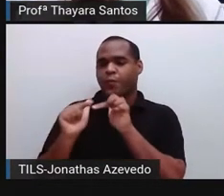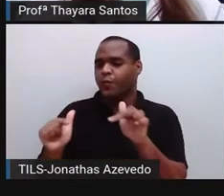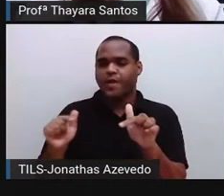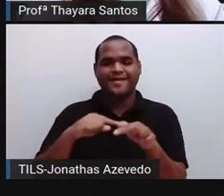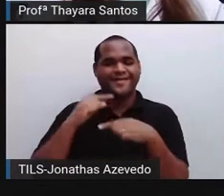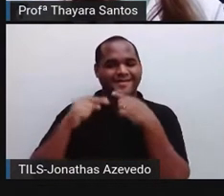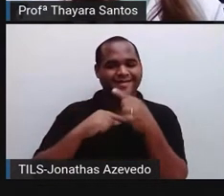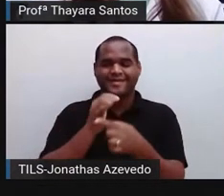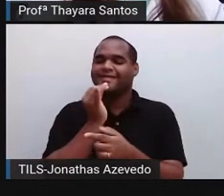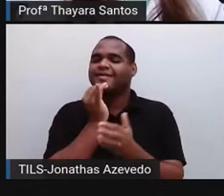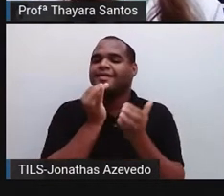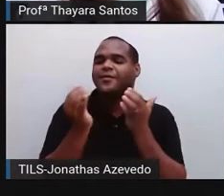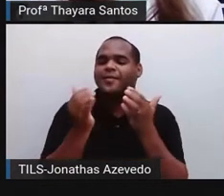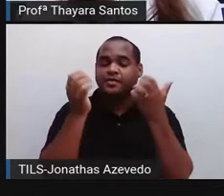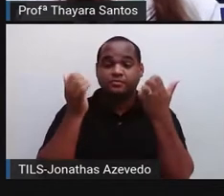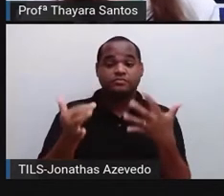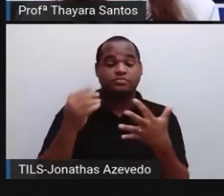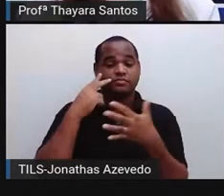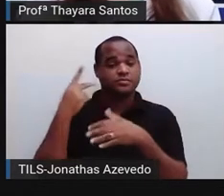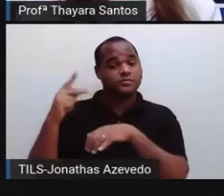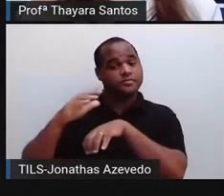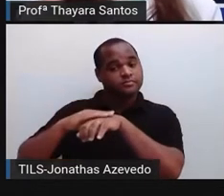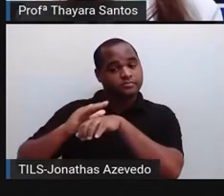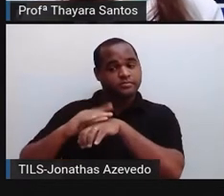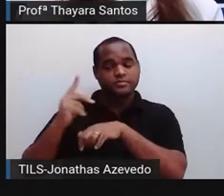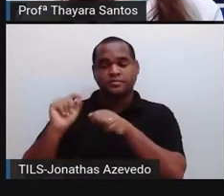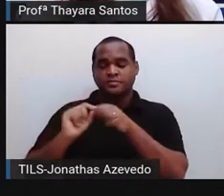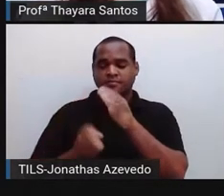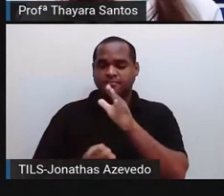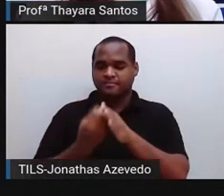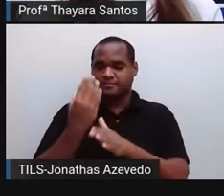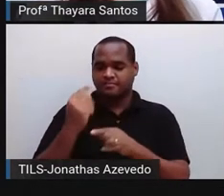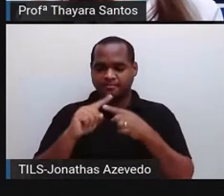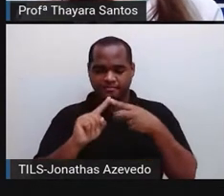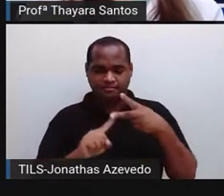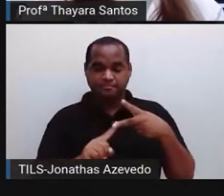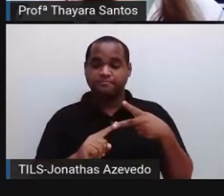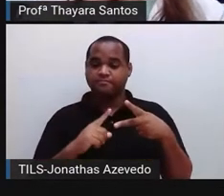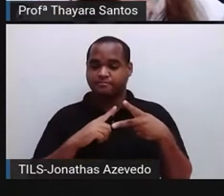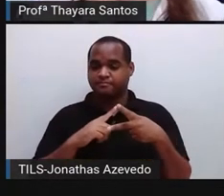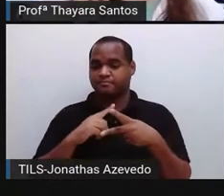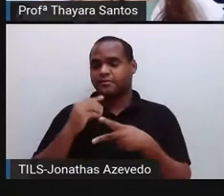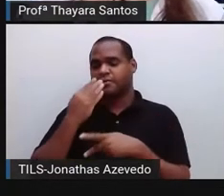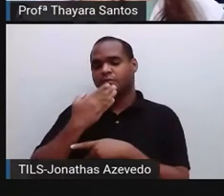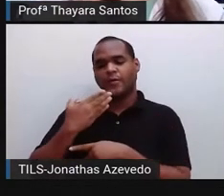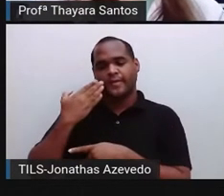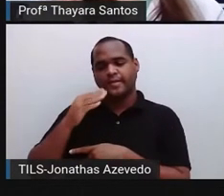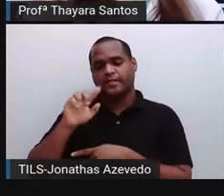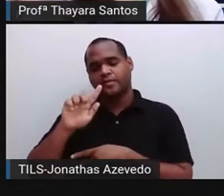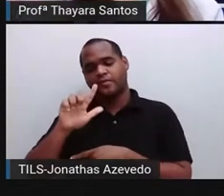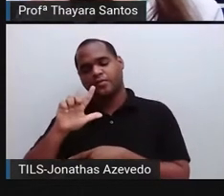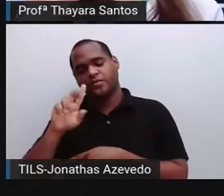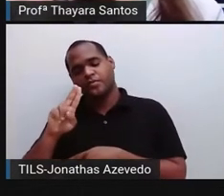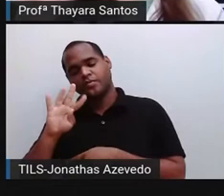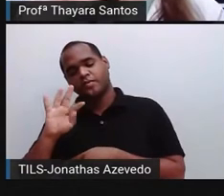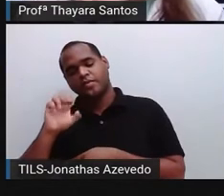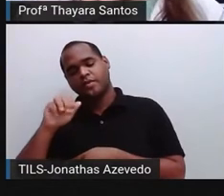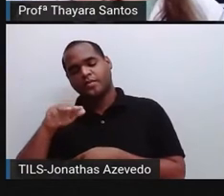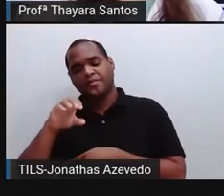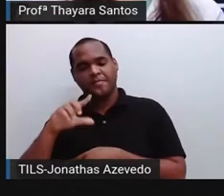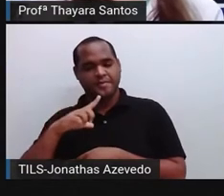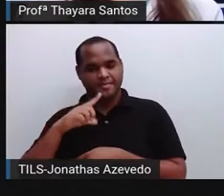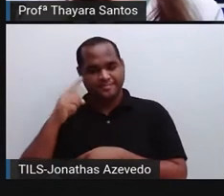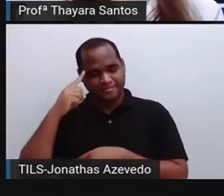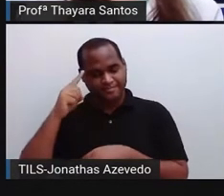exemplo, a gente tem uma glândula que é responsável por produzir dois hormônios, que é a insulina e o glucagon. A insulina, ela